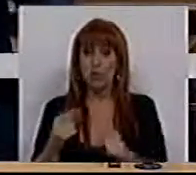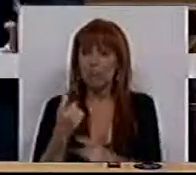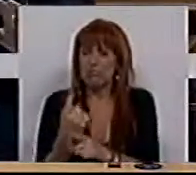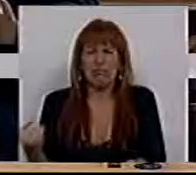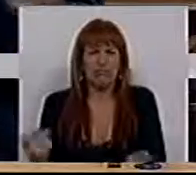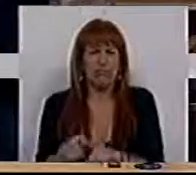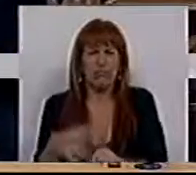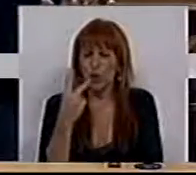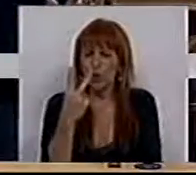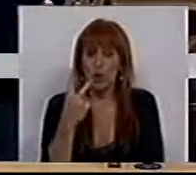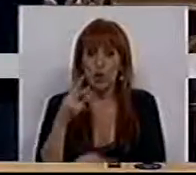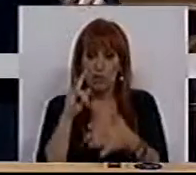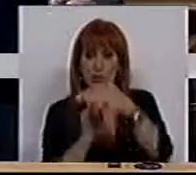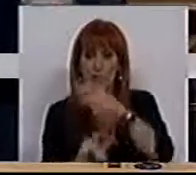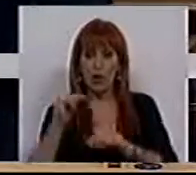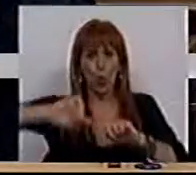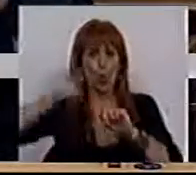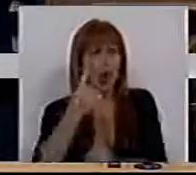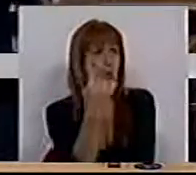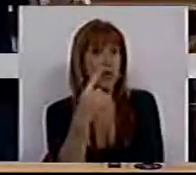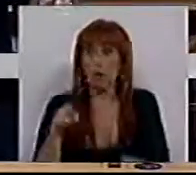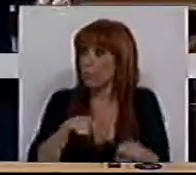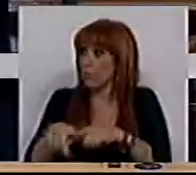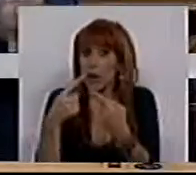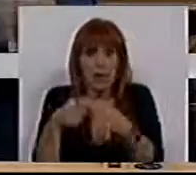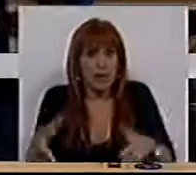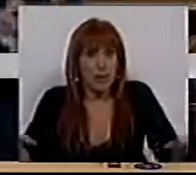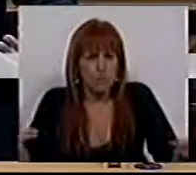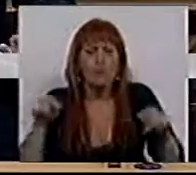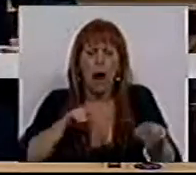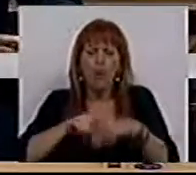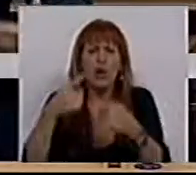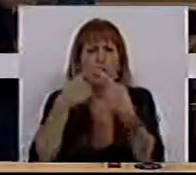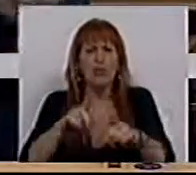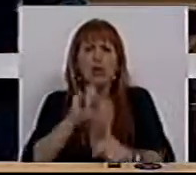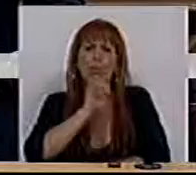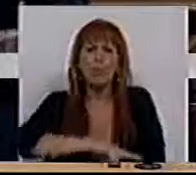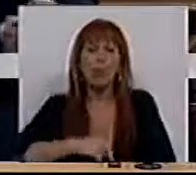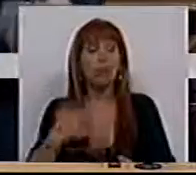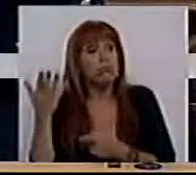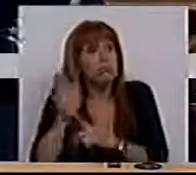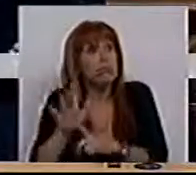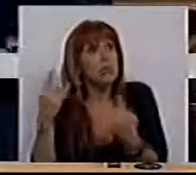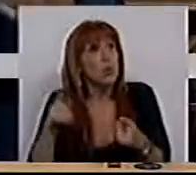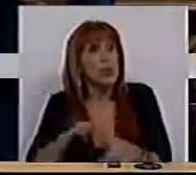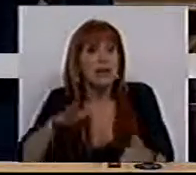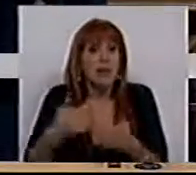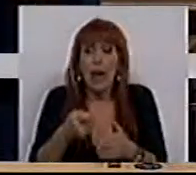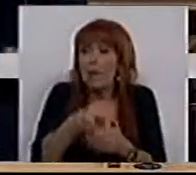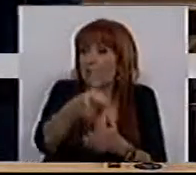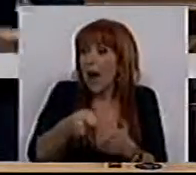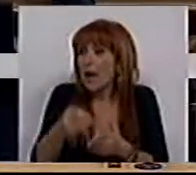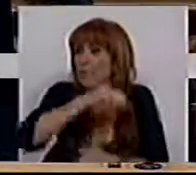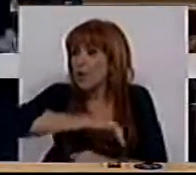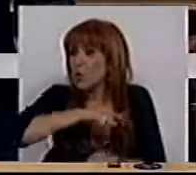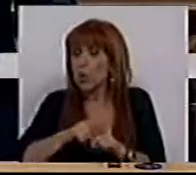justificados foram dois submarinos num ano. Ora, aí está uma política diferente e essa política diferente poderia, por exemplo, ter servido para pagar